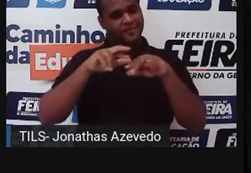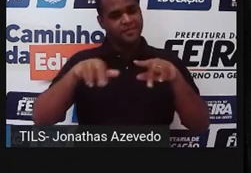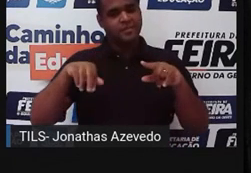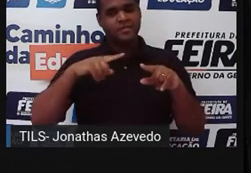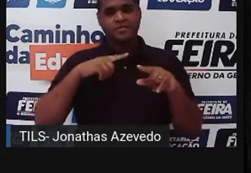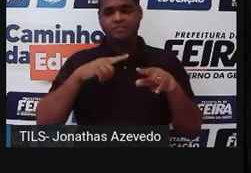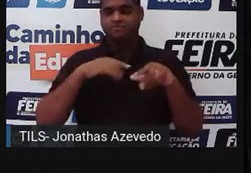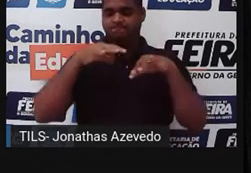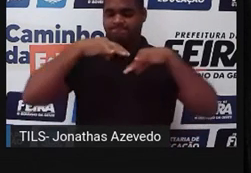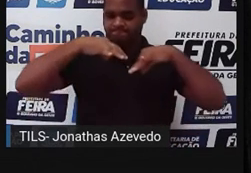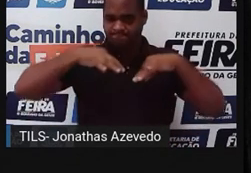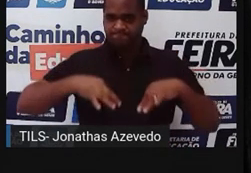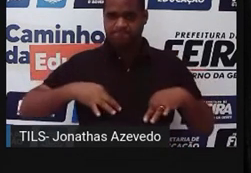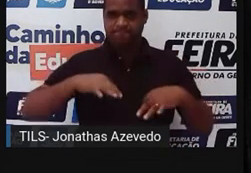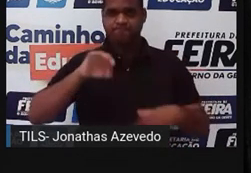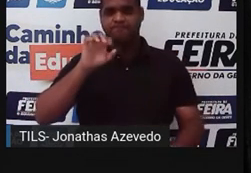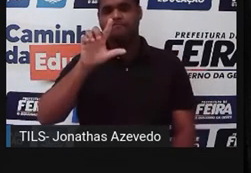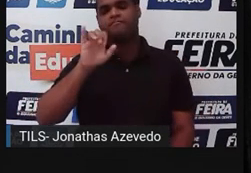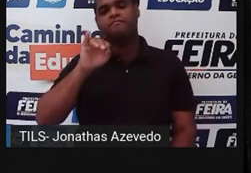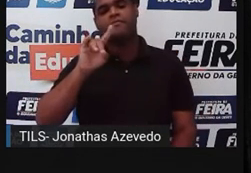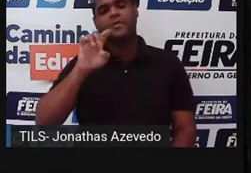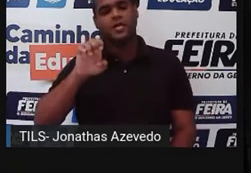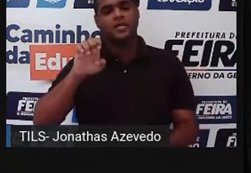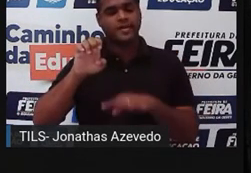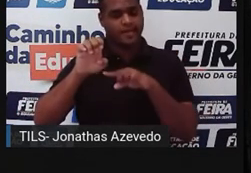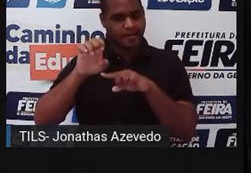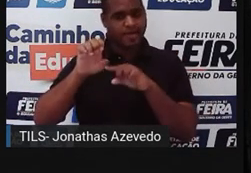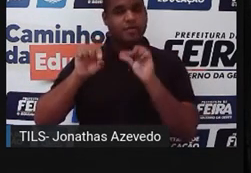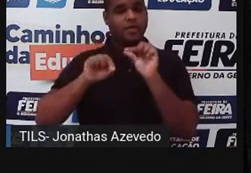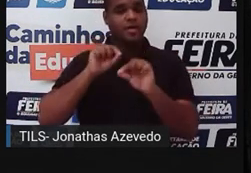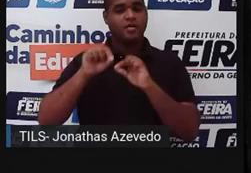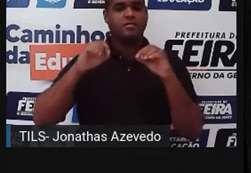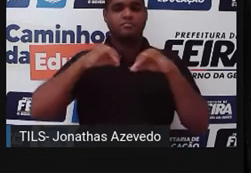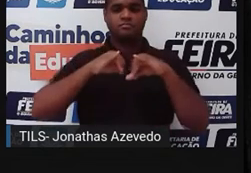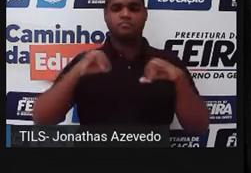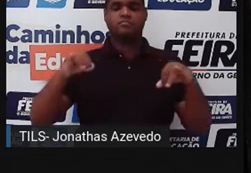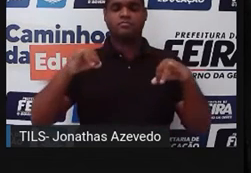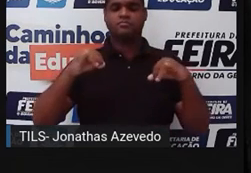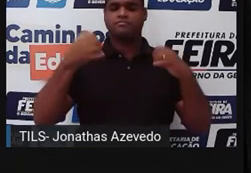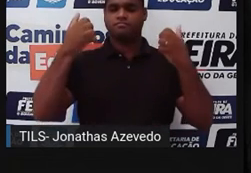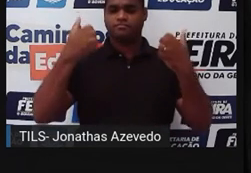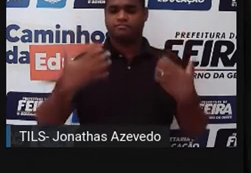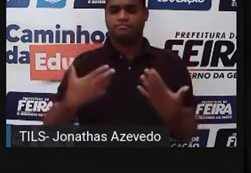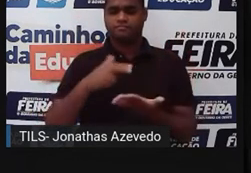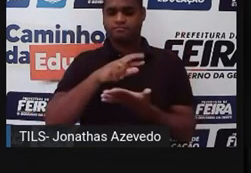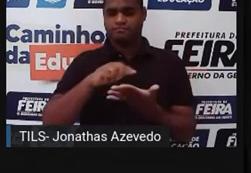padrão do lead de uma notícia é esse aí. Ele tem que ter essas